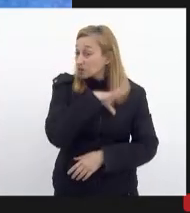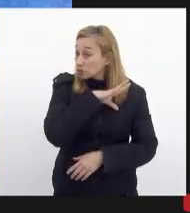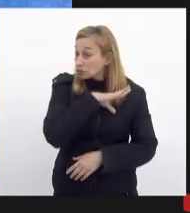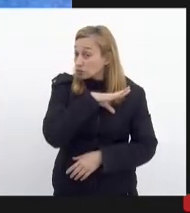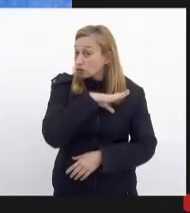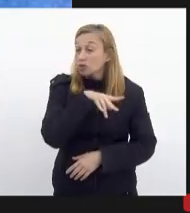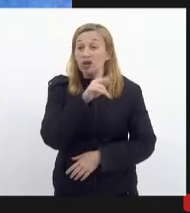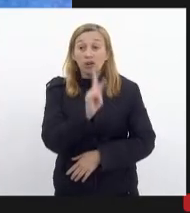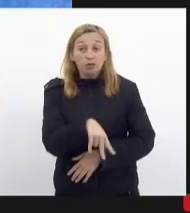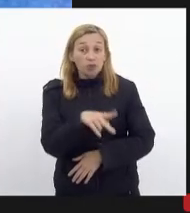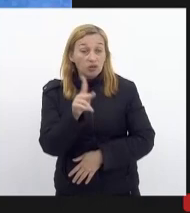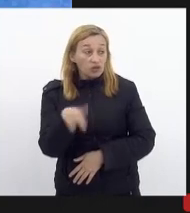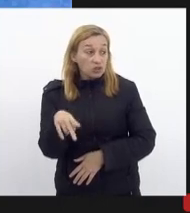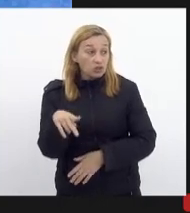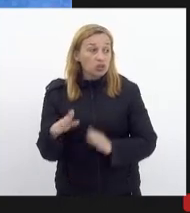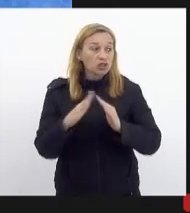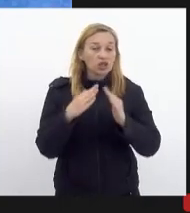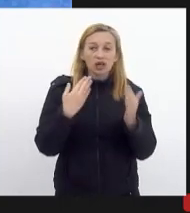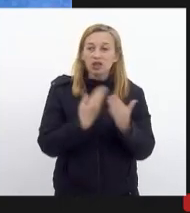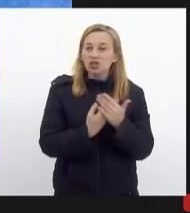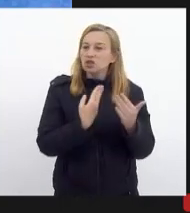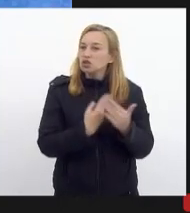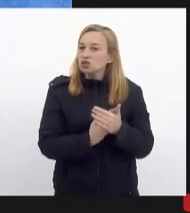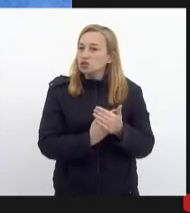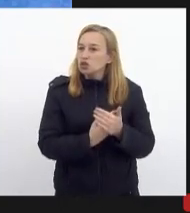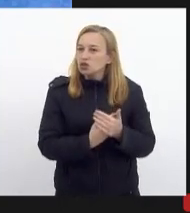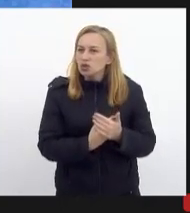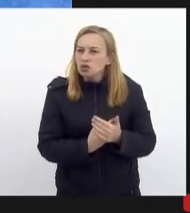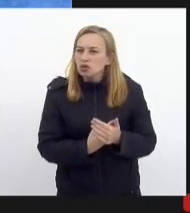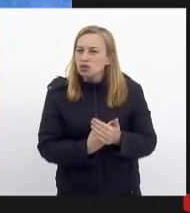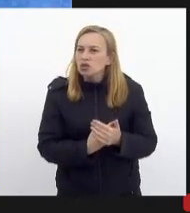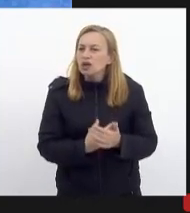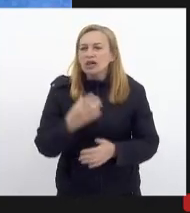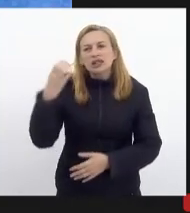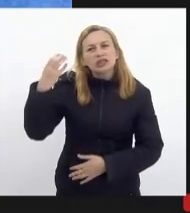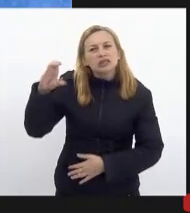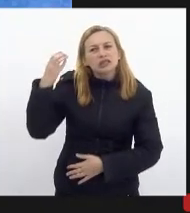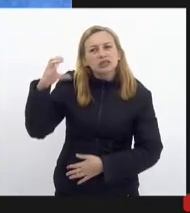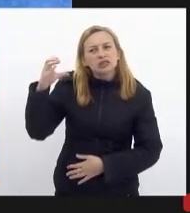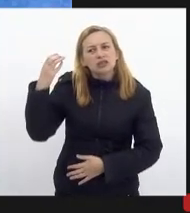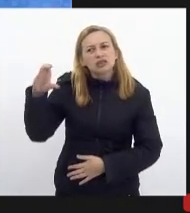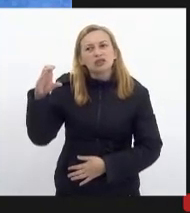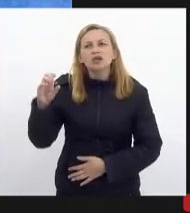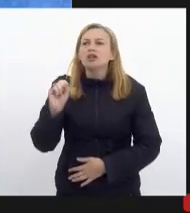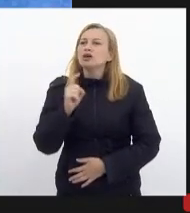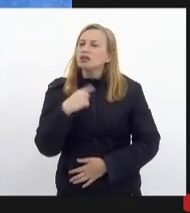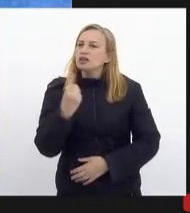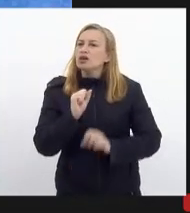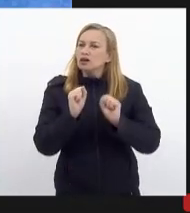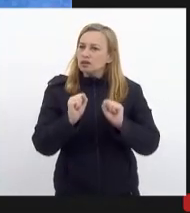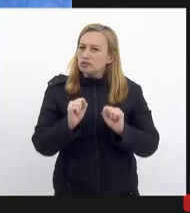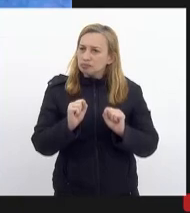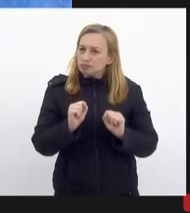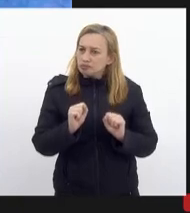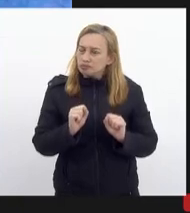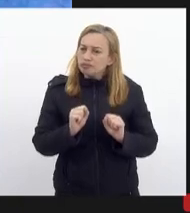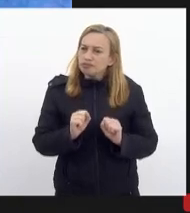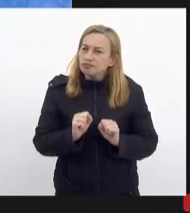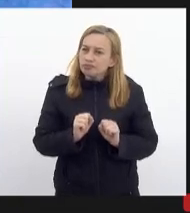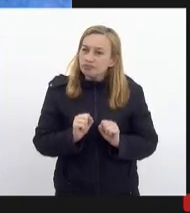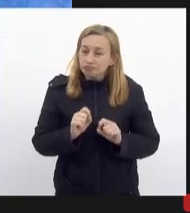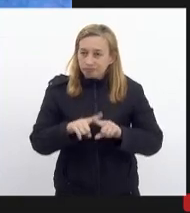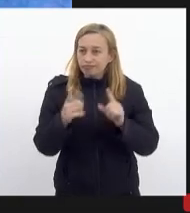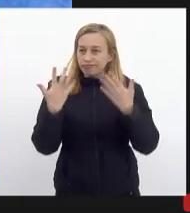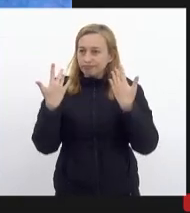parte da professora do colégio, da escola estadual lá em Niterói. E a gente torce aí para que isso não aconteça mais. Mas